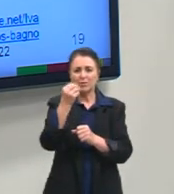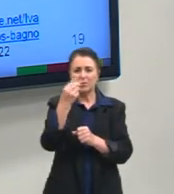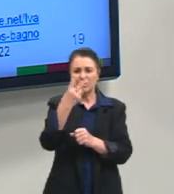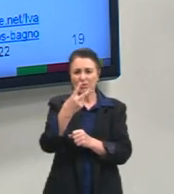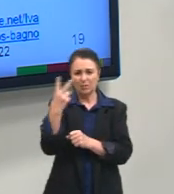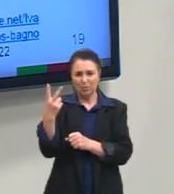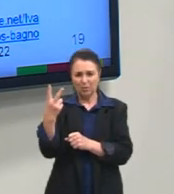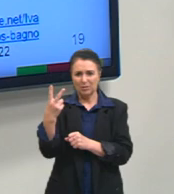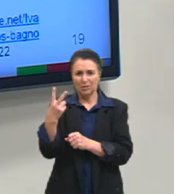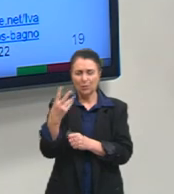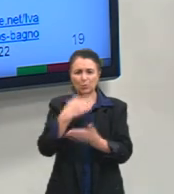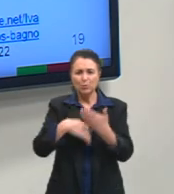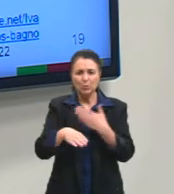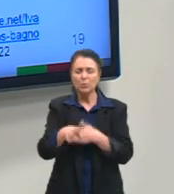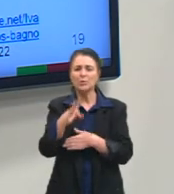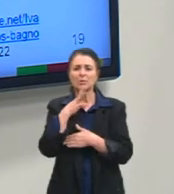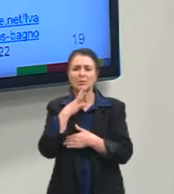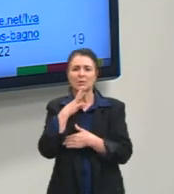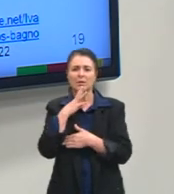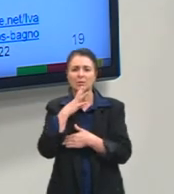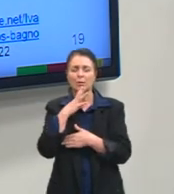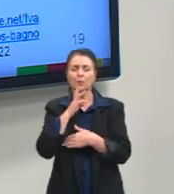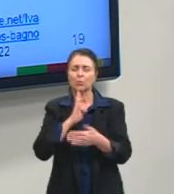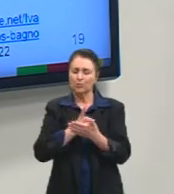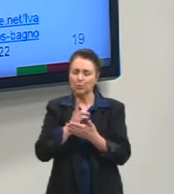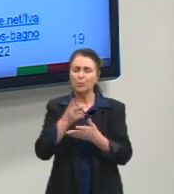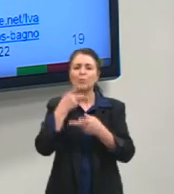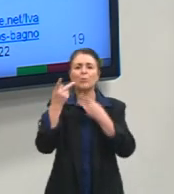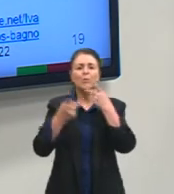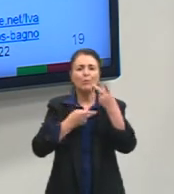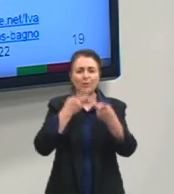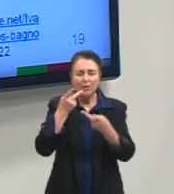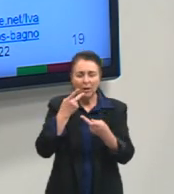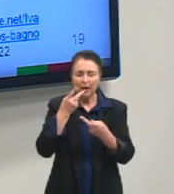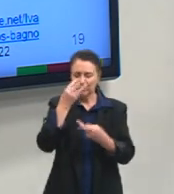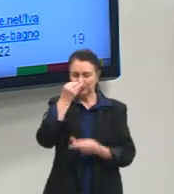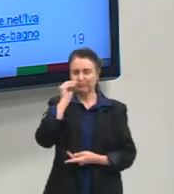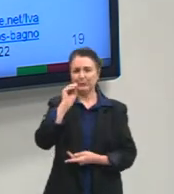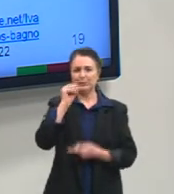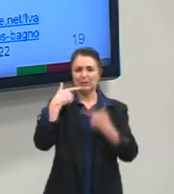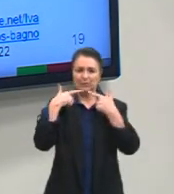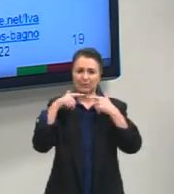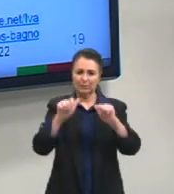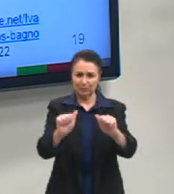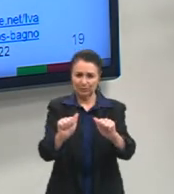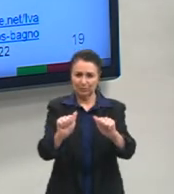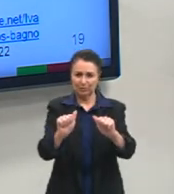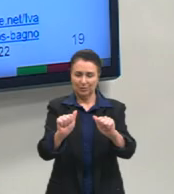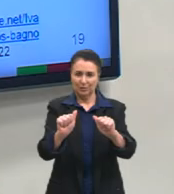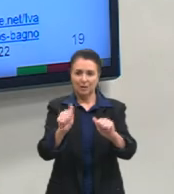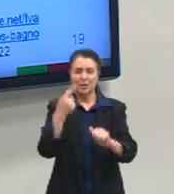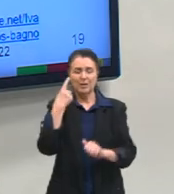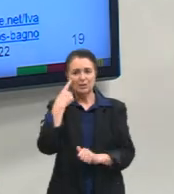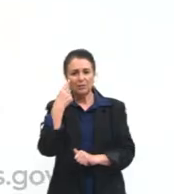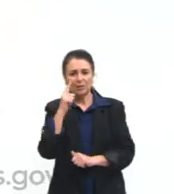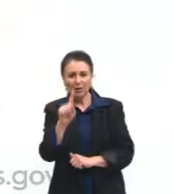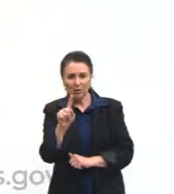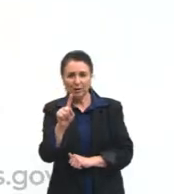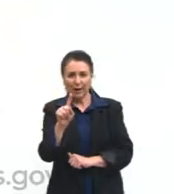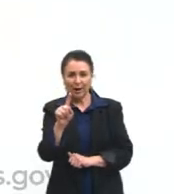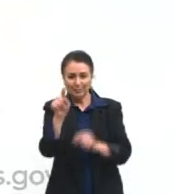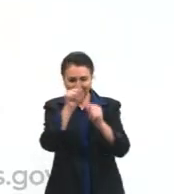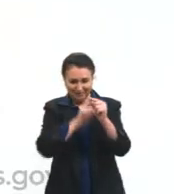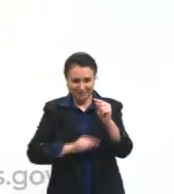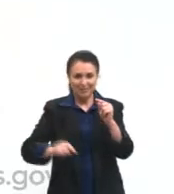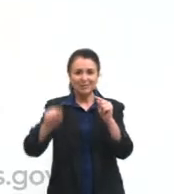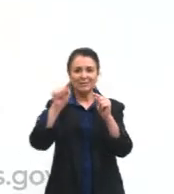ainda fala sobre o preconceito linguístico? Por que ele ainda existe? E a gente vai olhar para esse círculo vicioso para poder